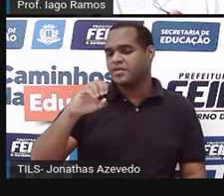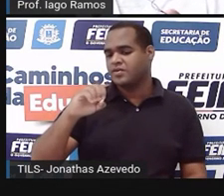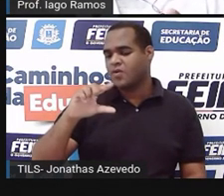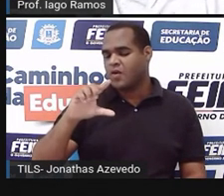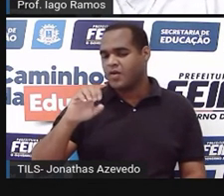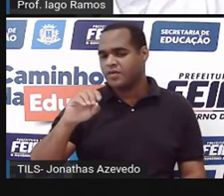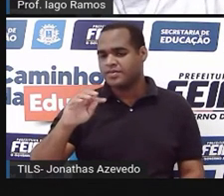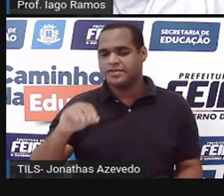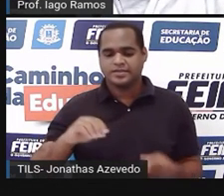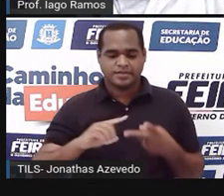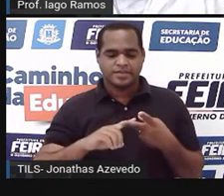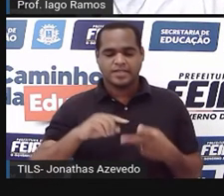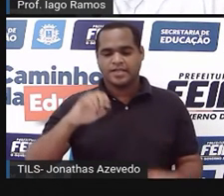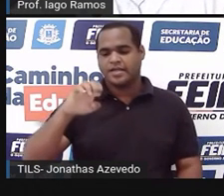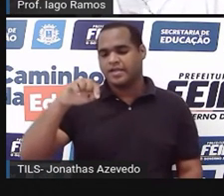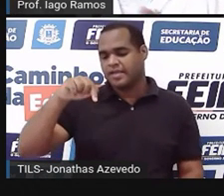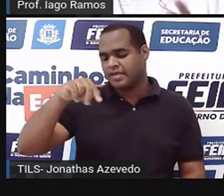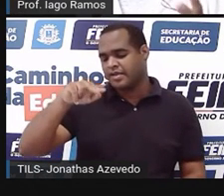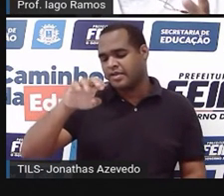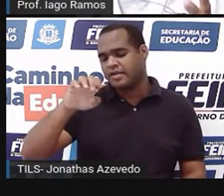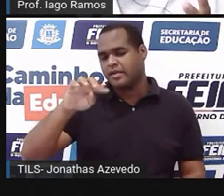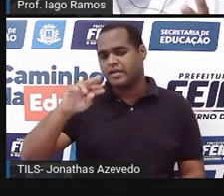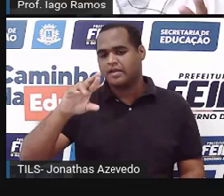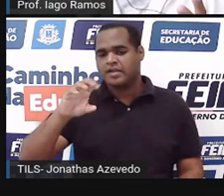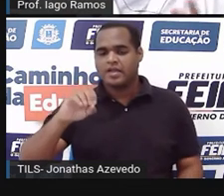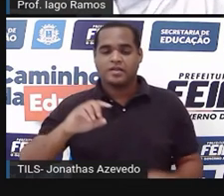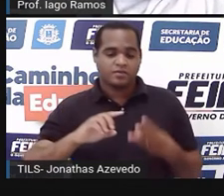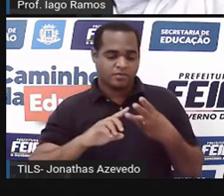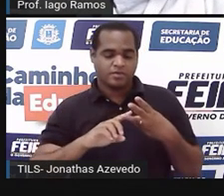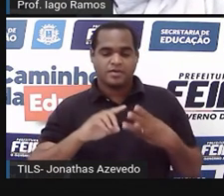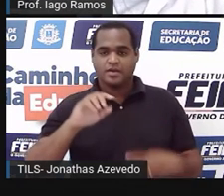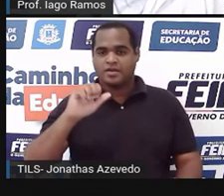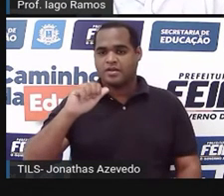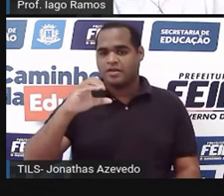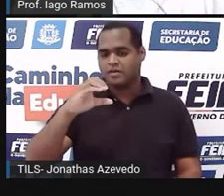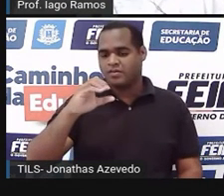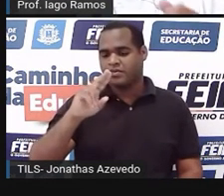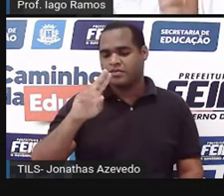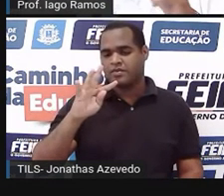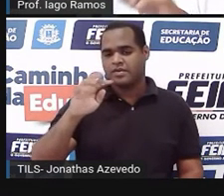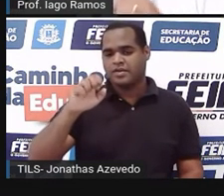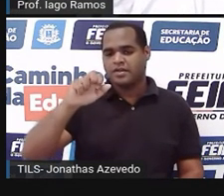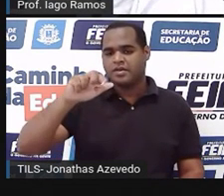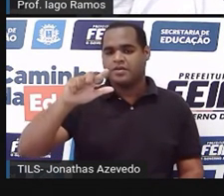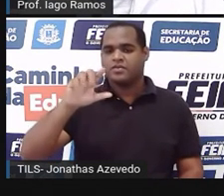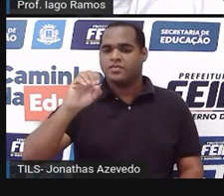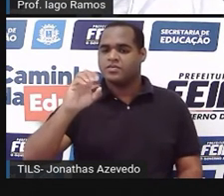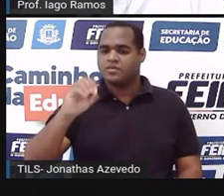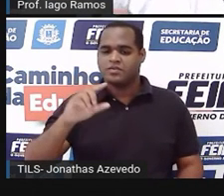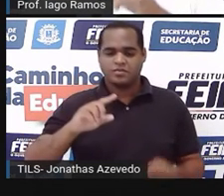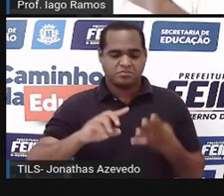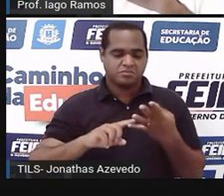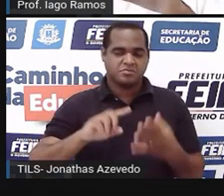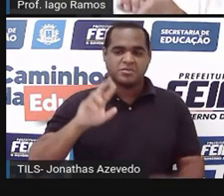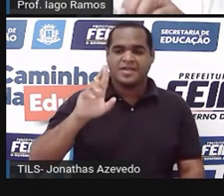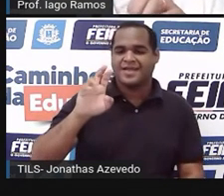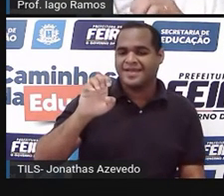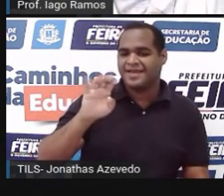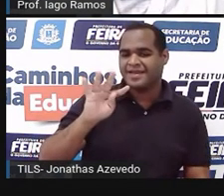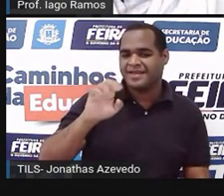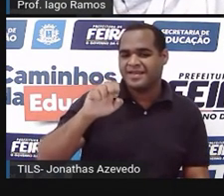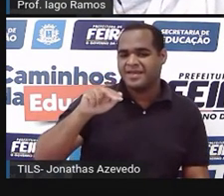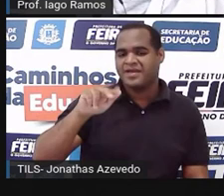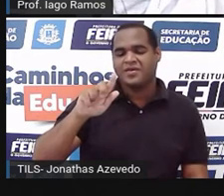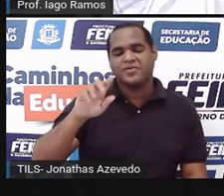ele é equilátero se ele é acutângulo se ele é retângulo se ele é